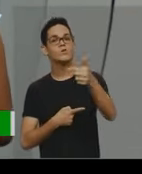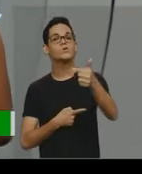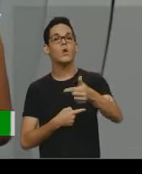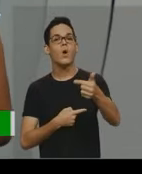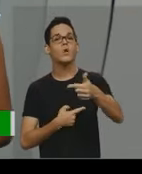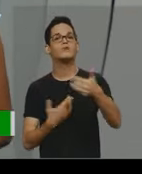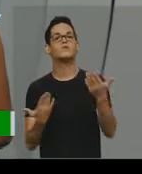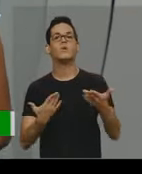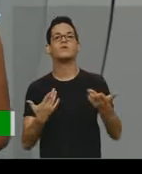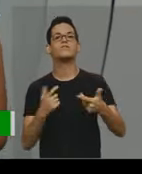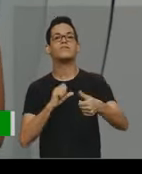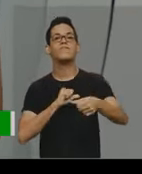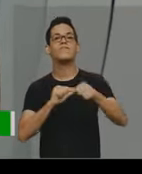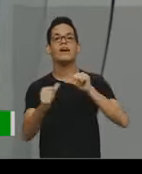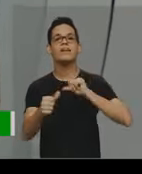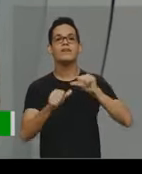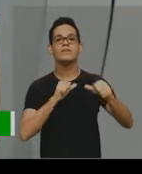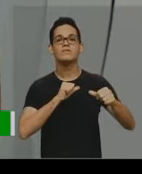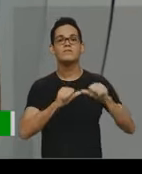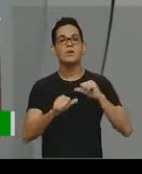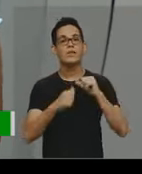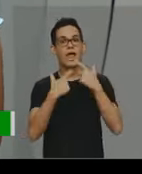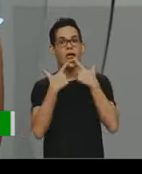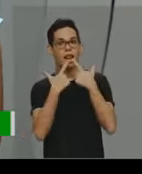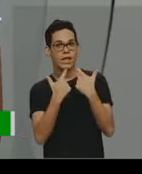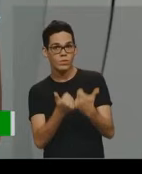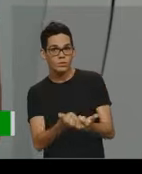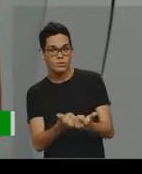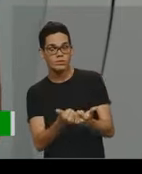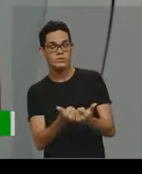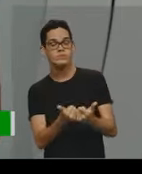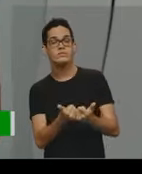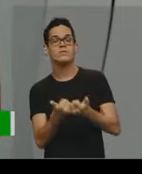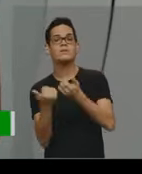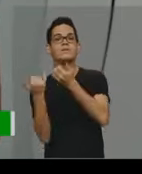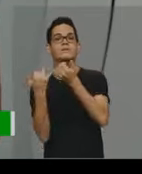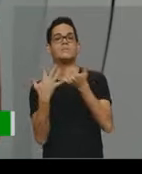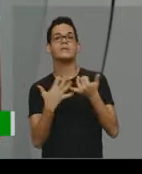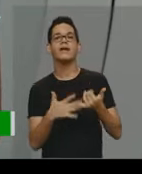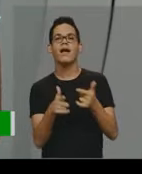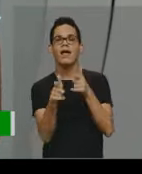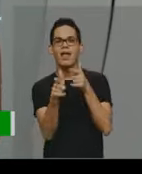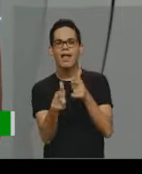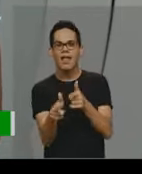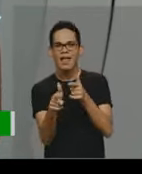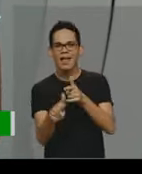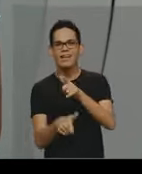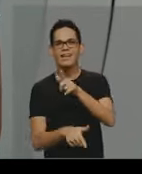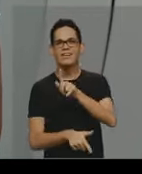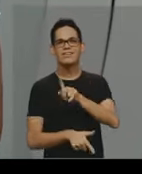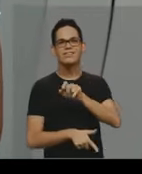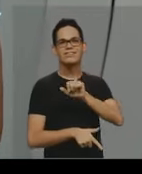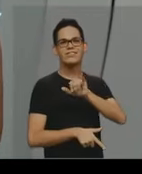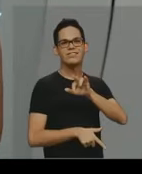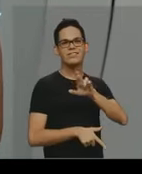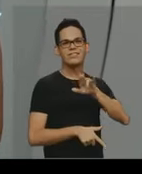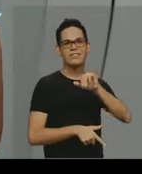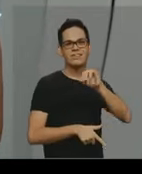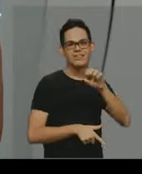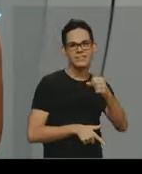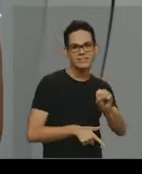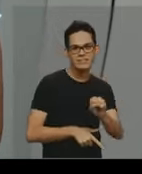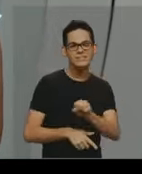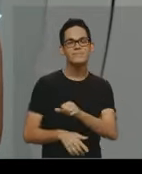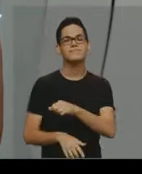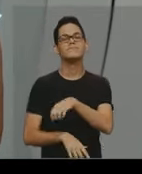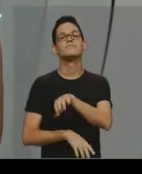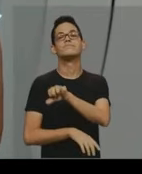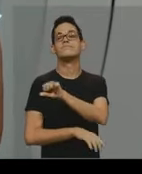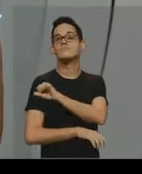continuidade a esse assunto, tratando especificamente de gírias e jargão, né. No oitavo ano nós trabalhamos com